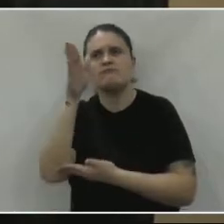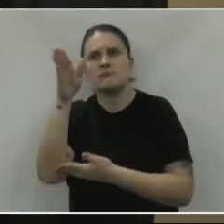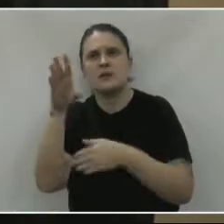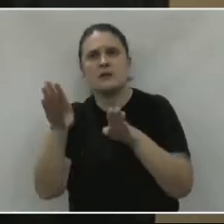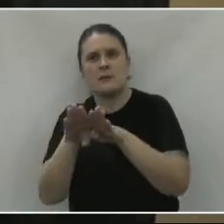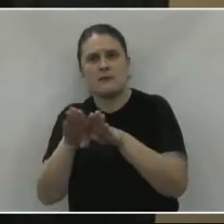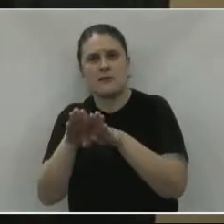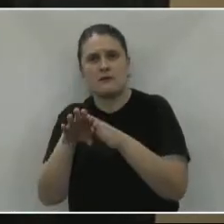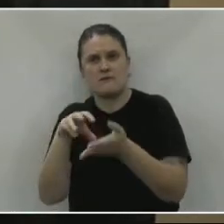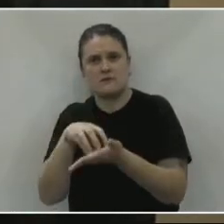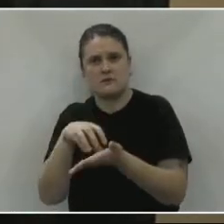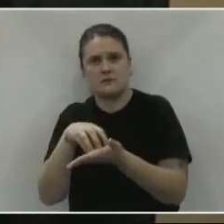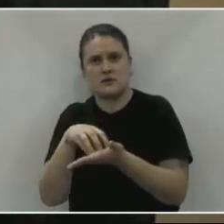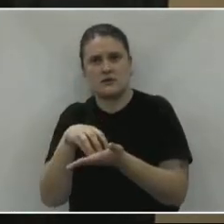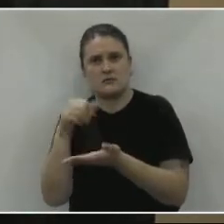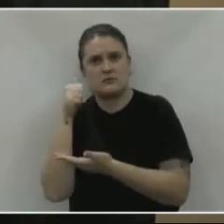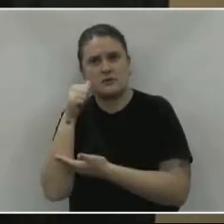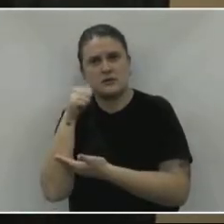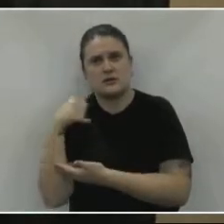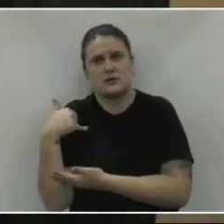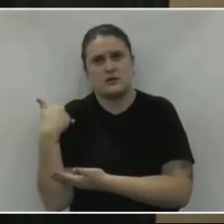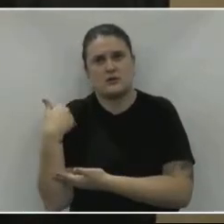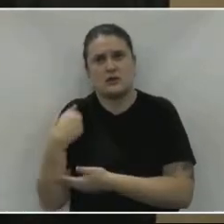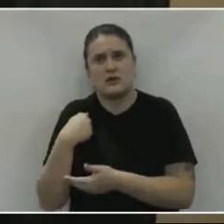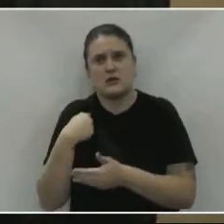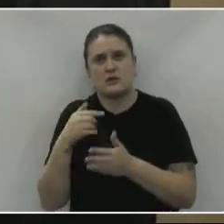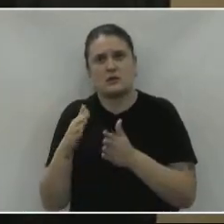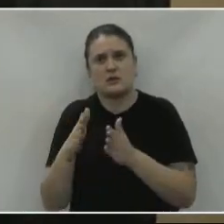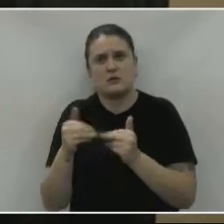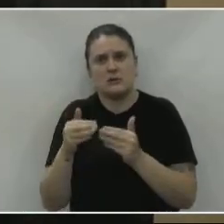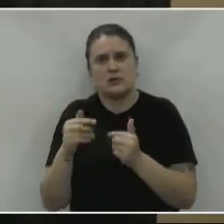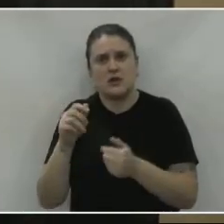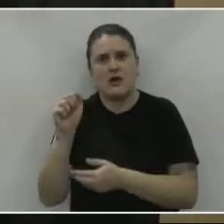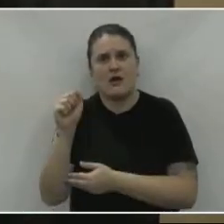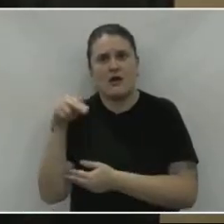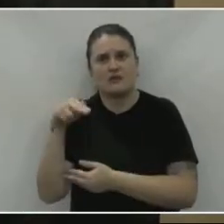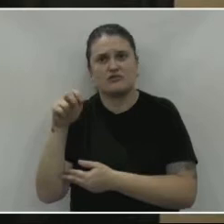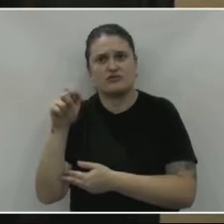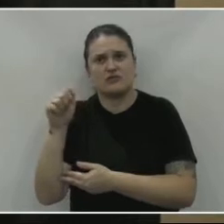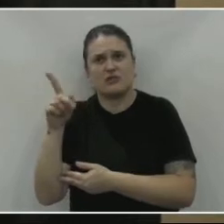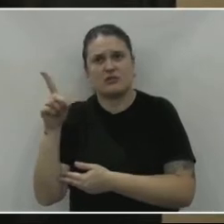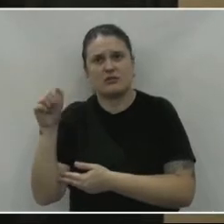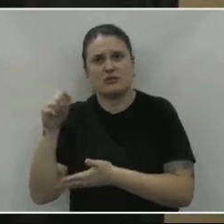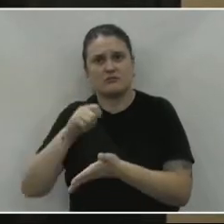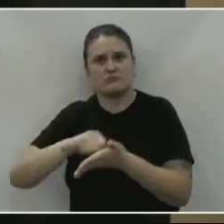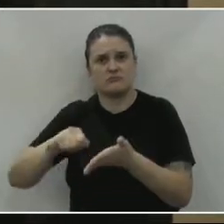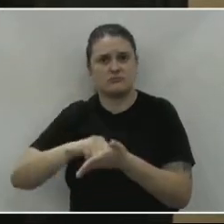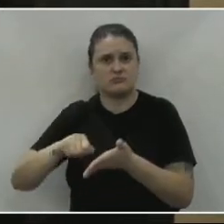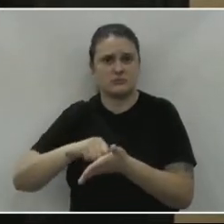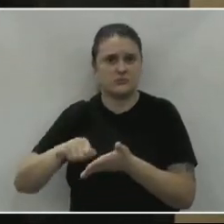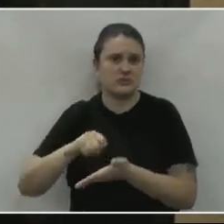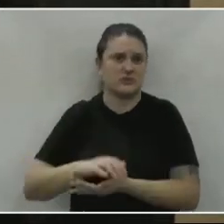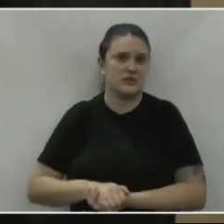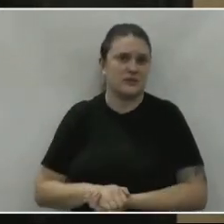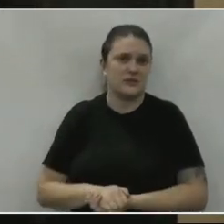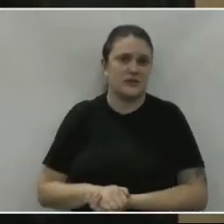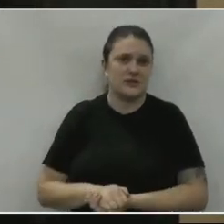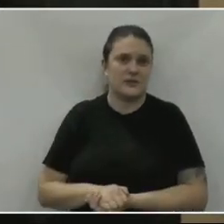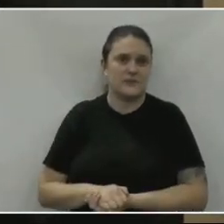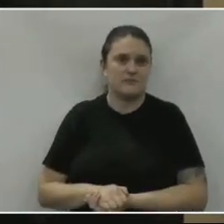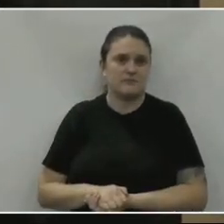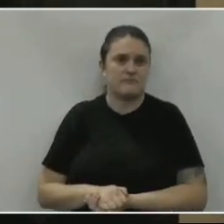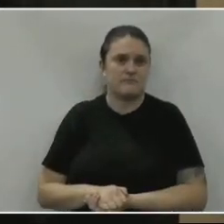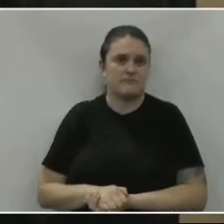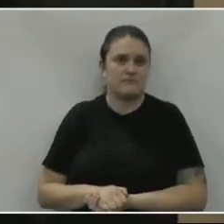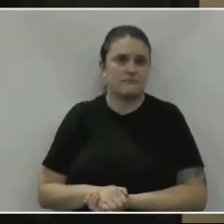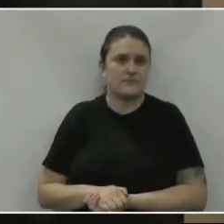tirando ficha, não para mim, para uma idosa. Mas eu agendei a consulta dela. Eu não fiquei de madrugada. Mas aquele dia, não, só